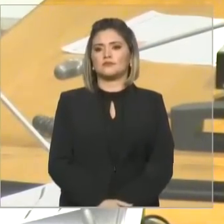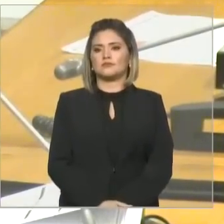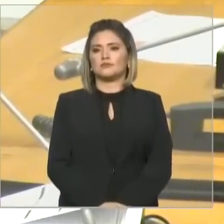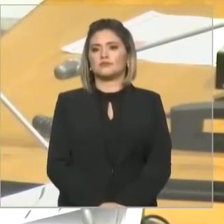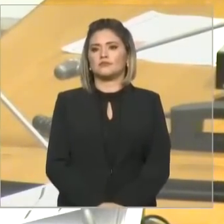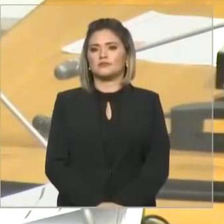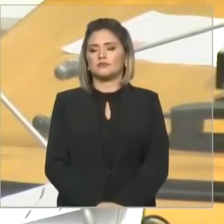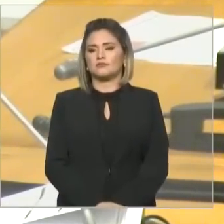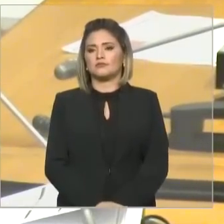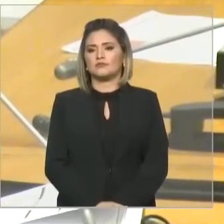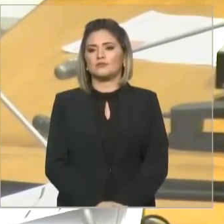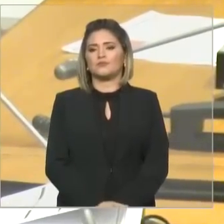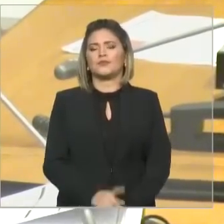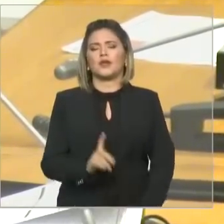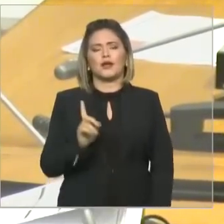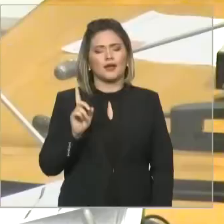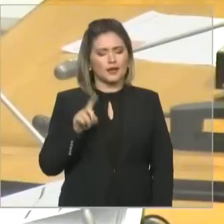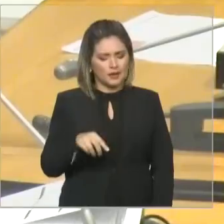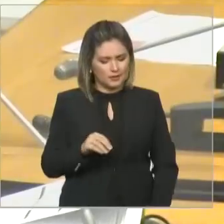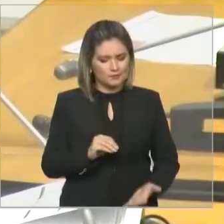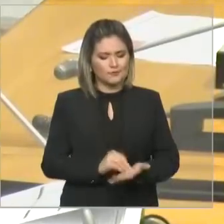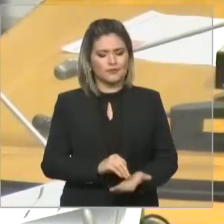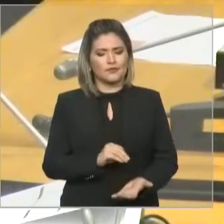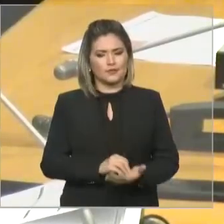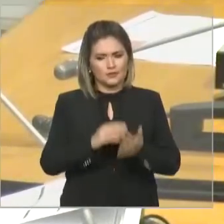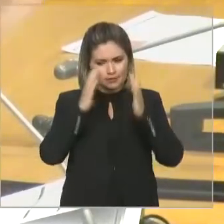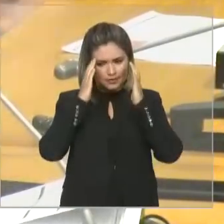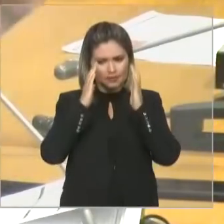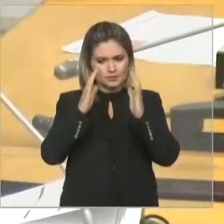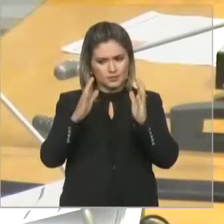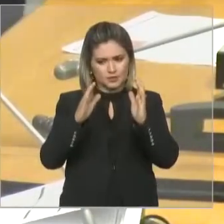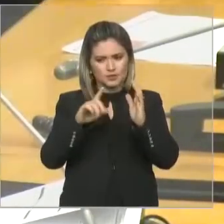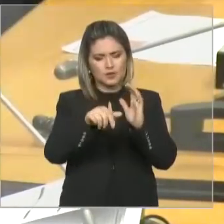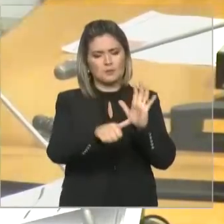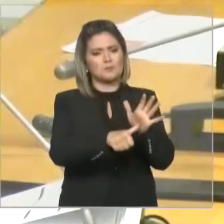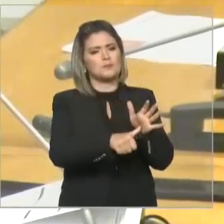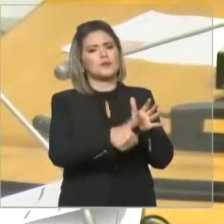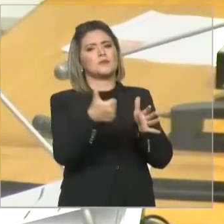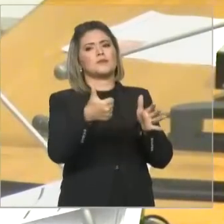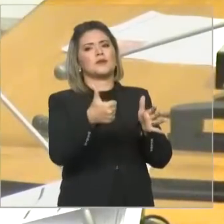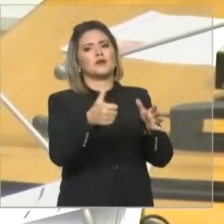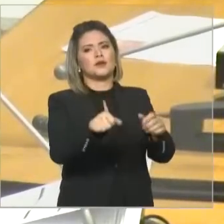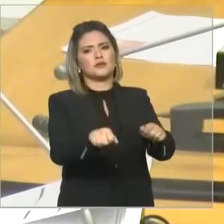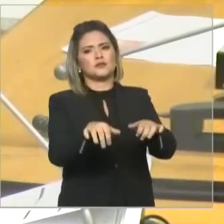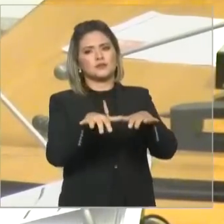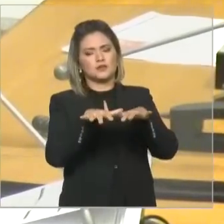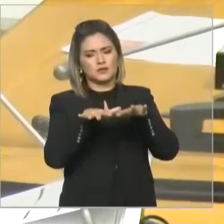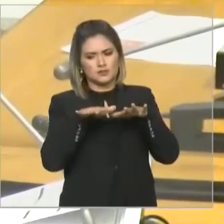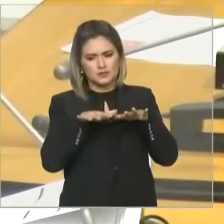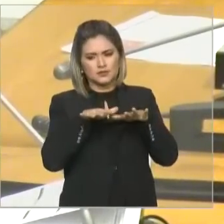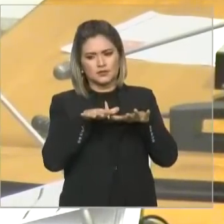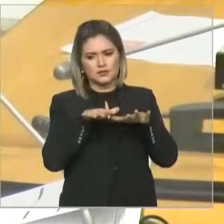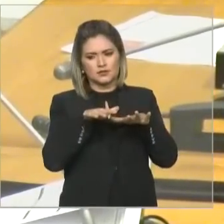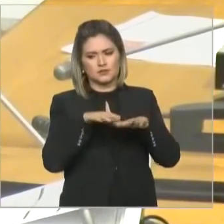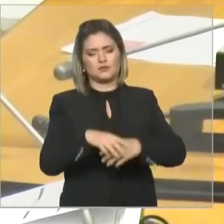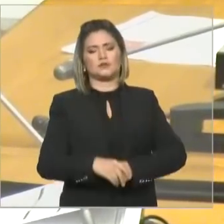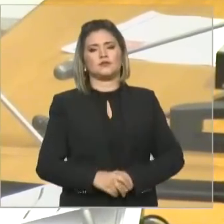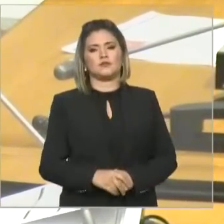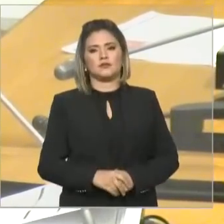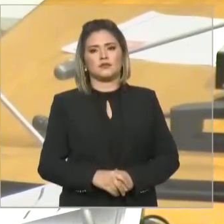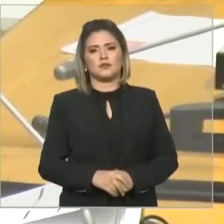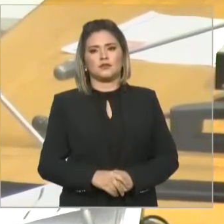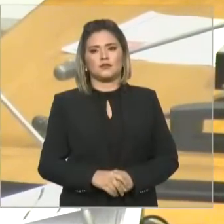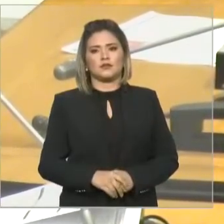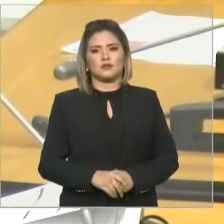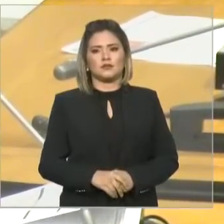querer vir no primeiro dia de sessão, deputado César, querer